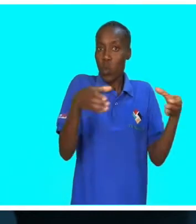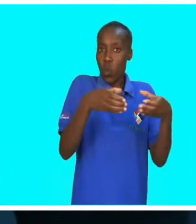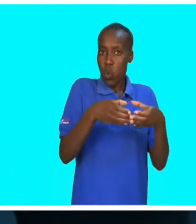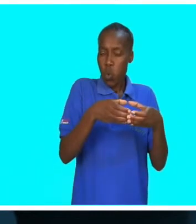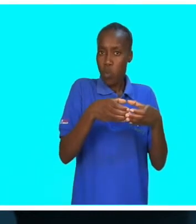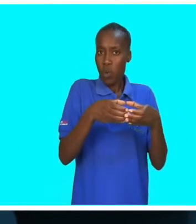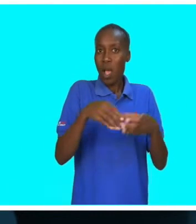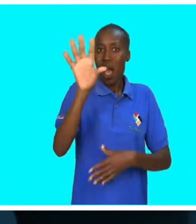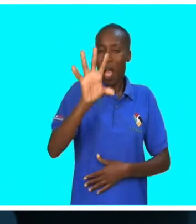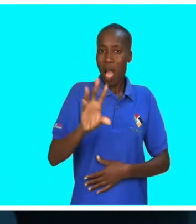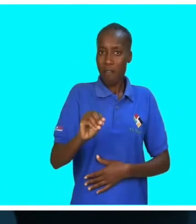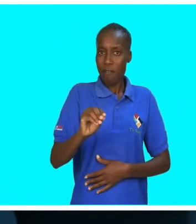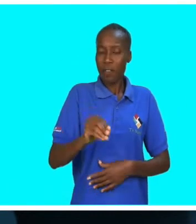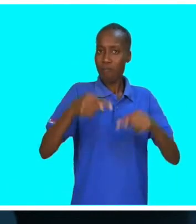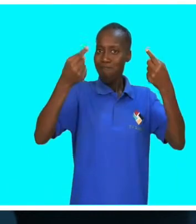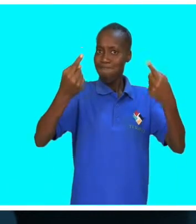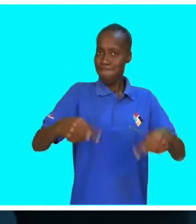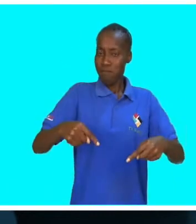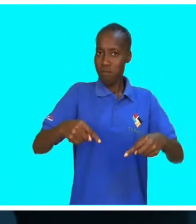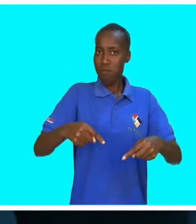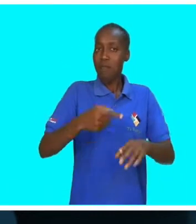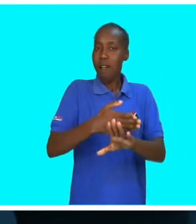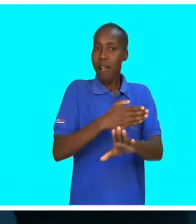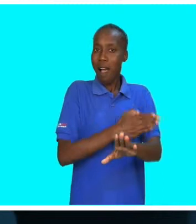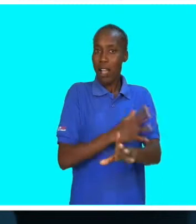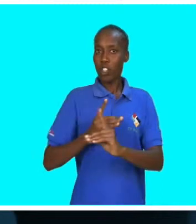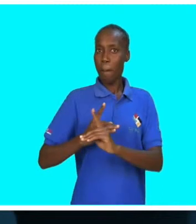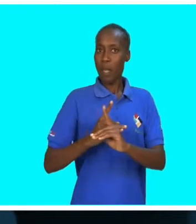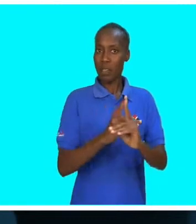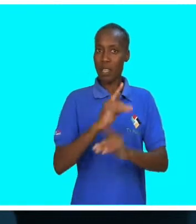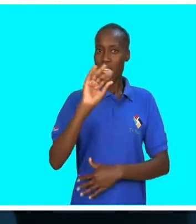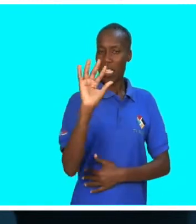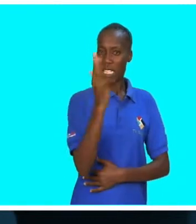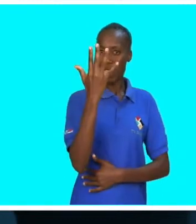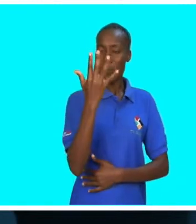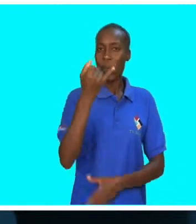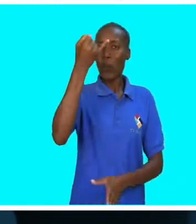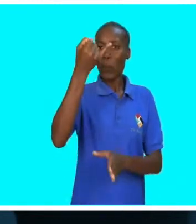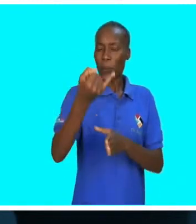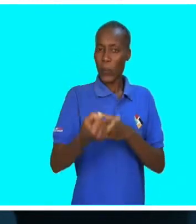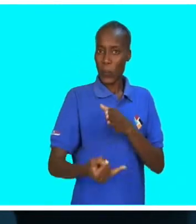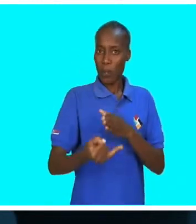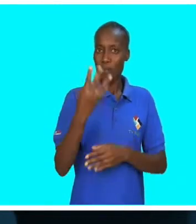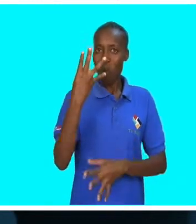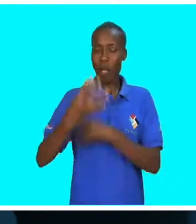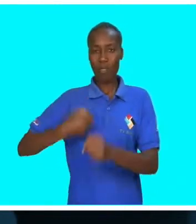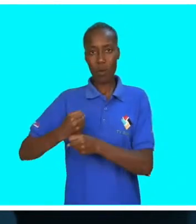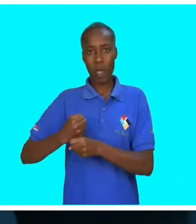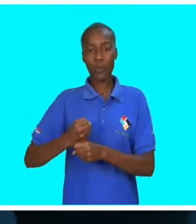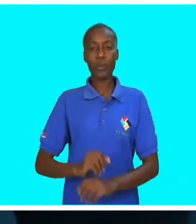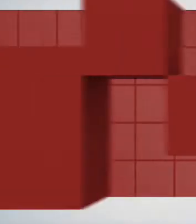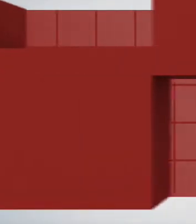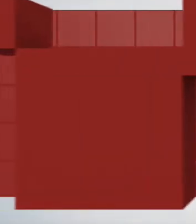campeões africanos, competição na qual fez parte do 5 ideal nos últimos 4 anos.